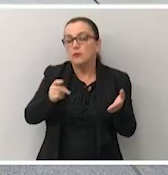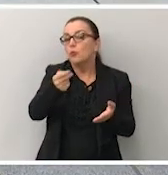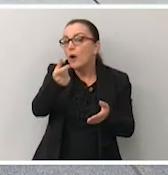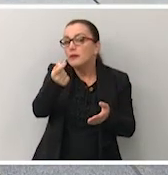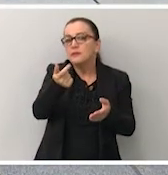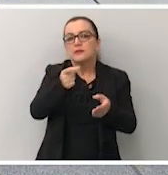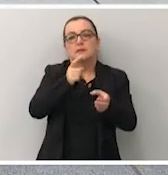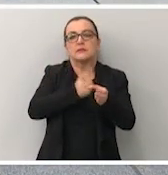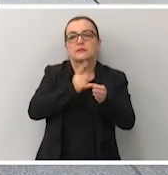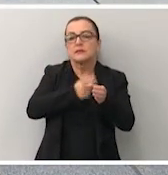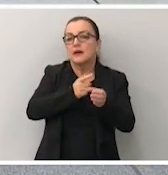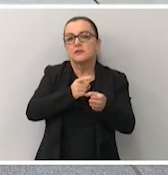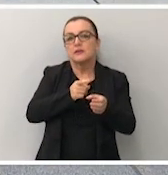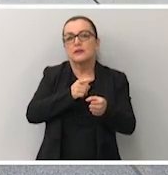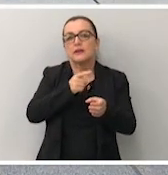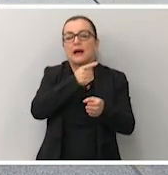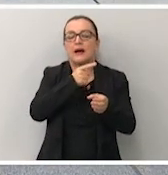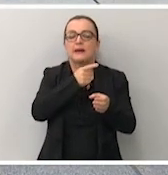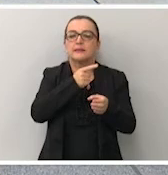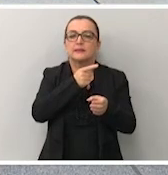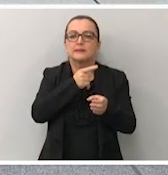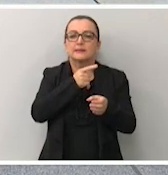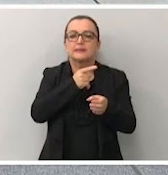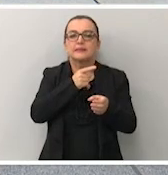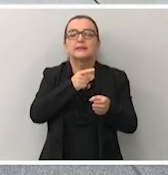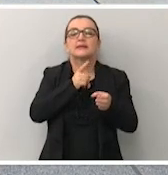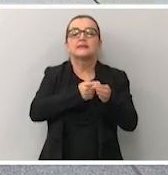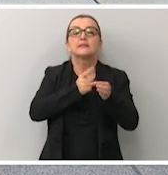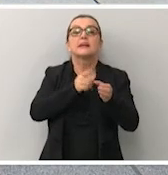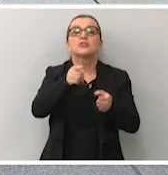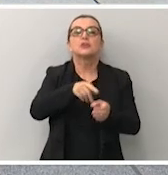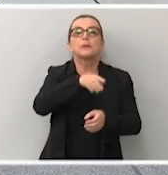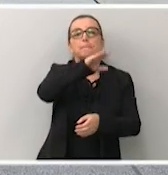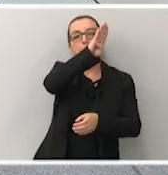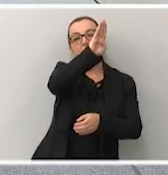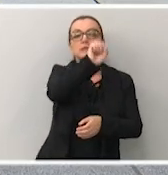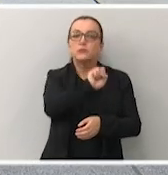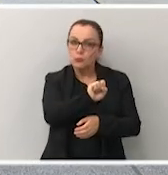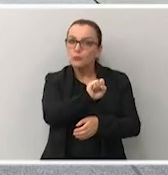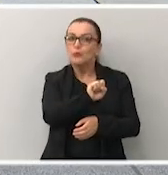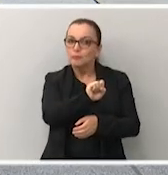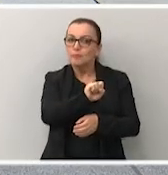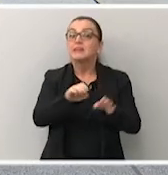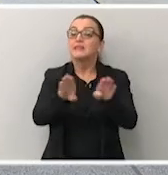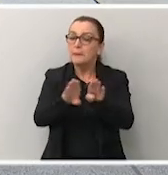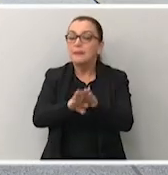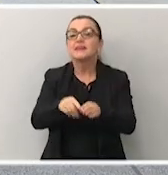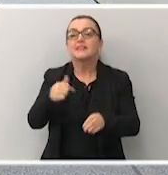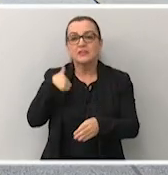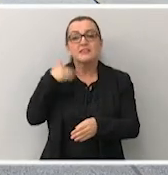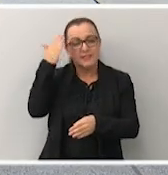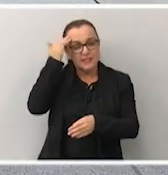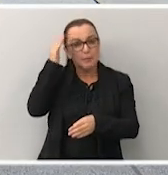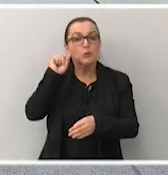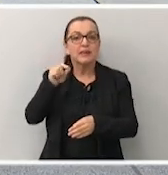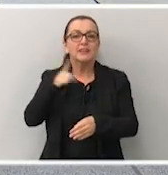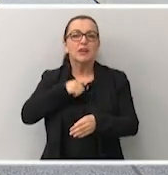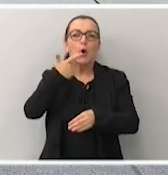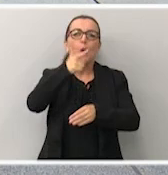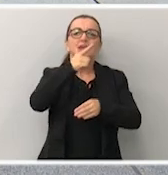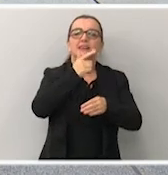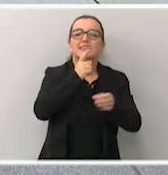totalidade dos habitantes, na verdade, de Balneário Barra do Sul. Inclusive, gente tem a informação também,